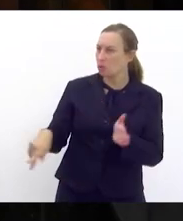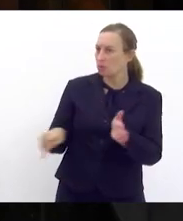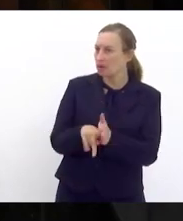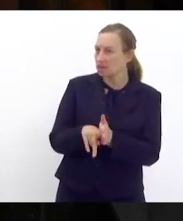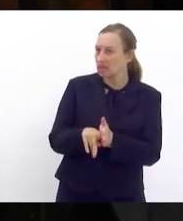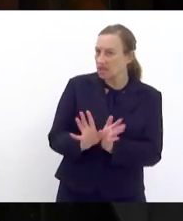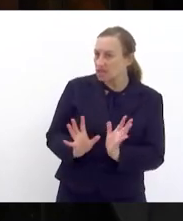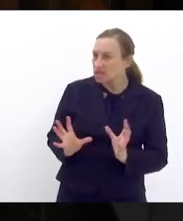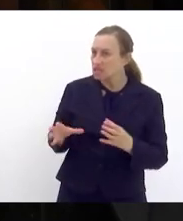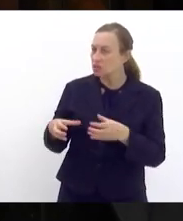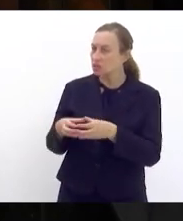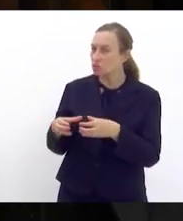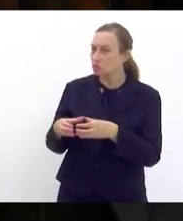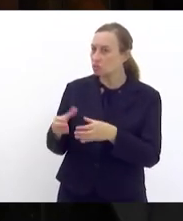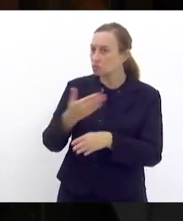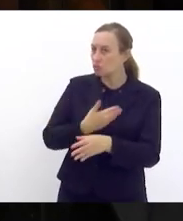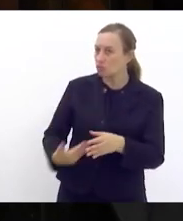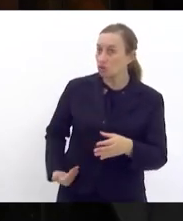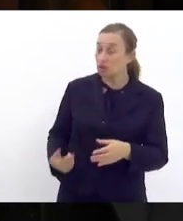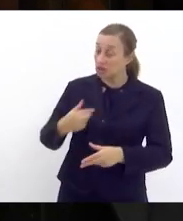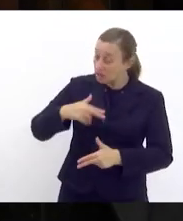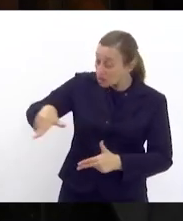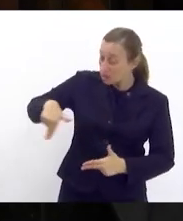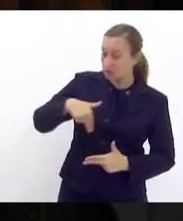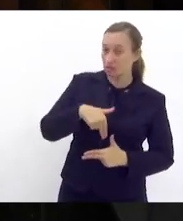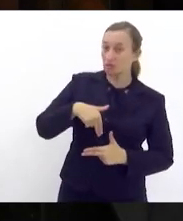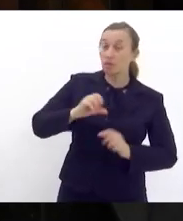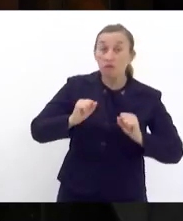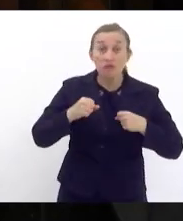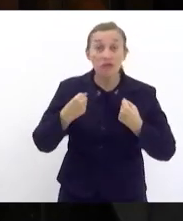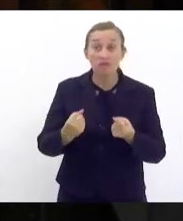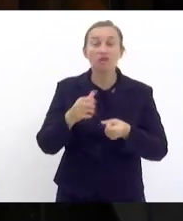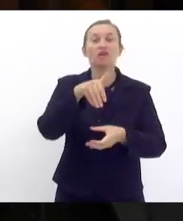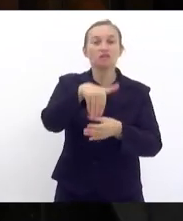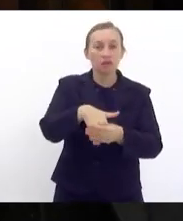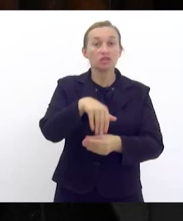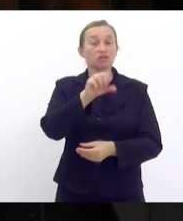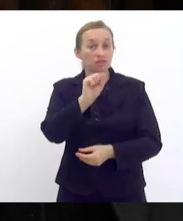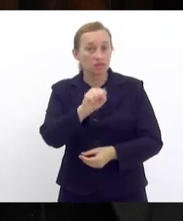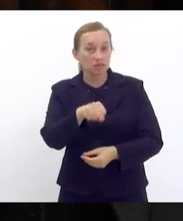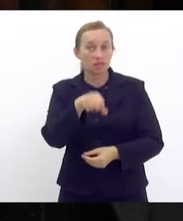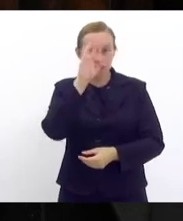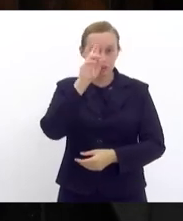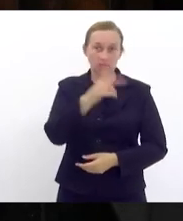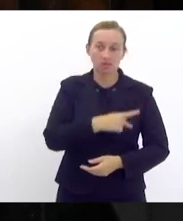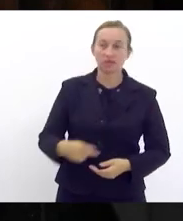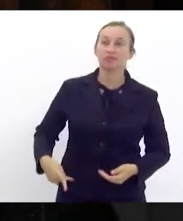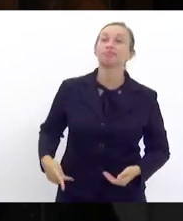maioria estaria aqui na tribuna defendendo e votando a favor senhora presidente.